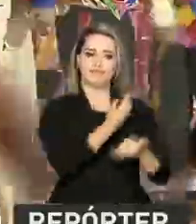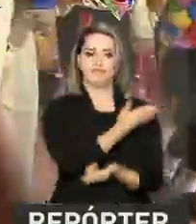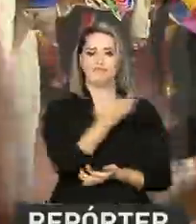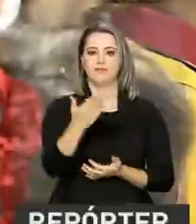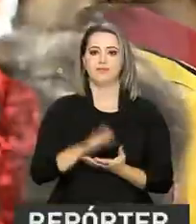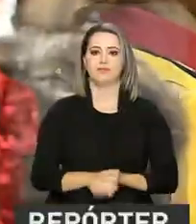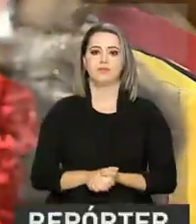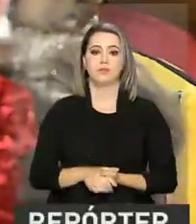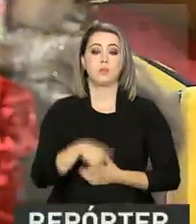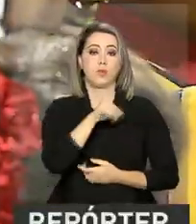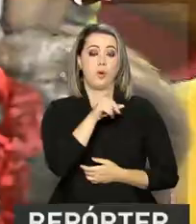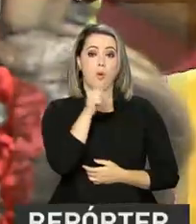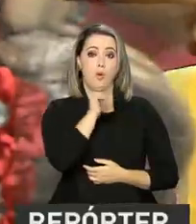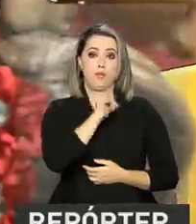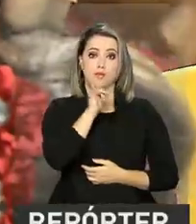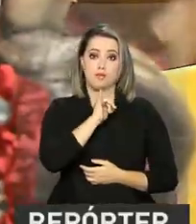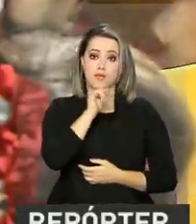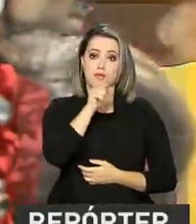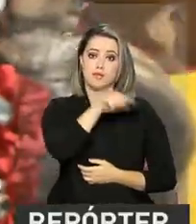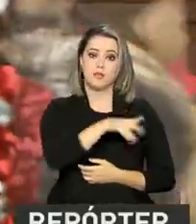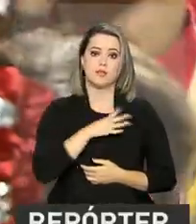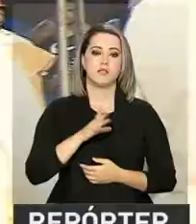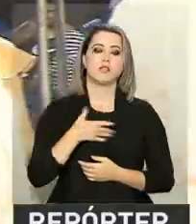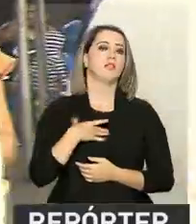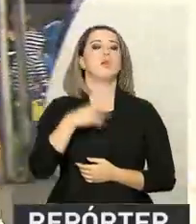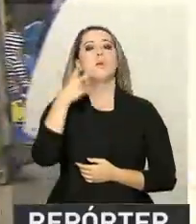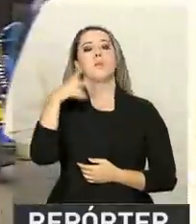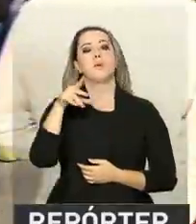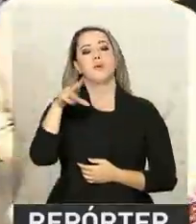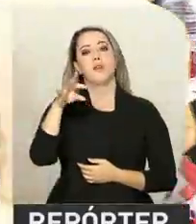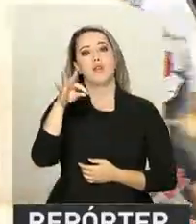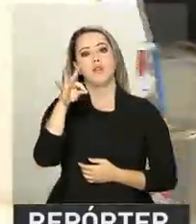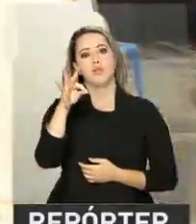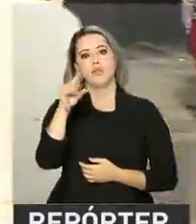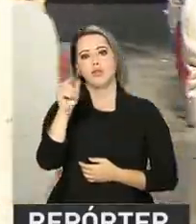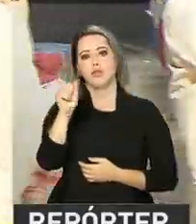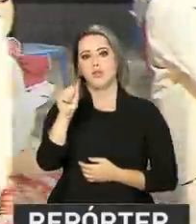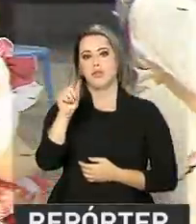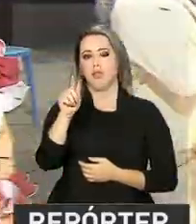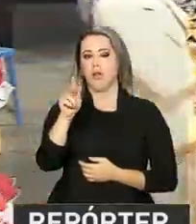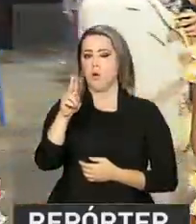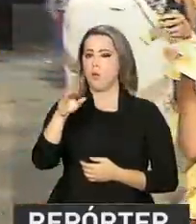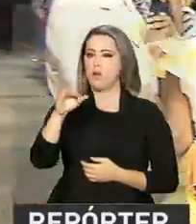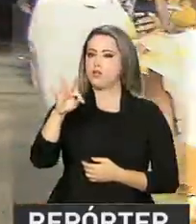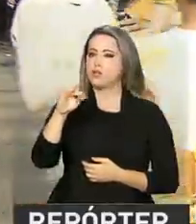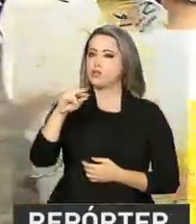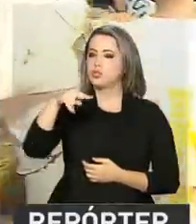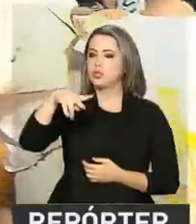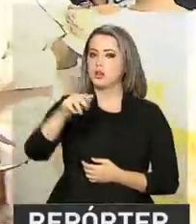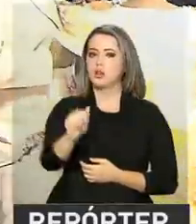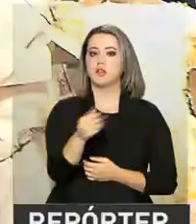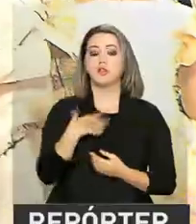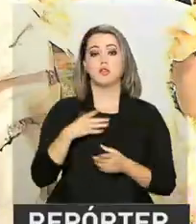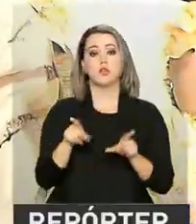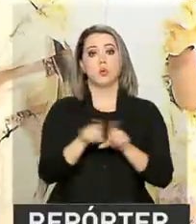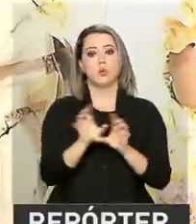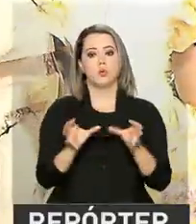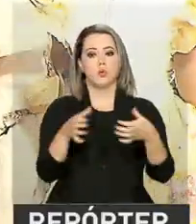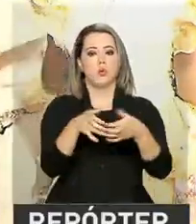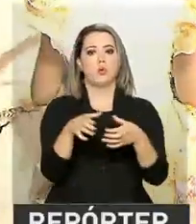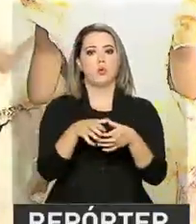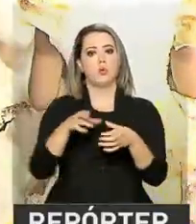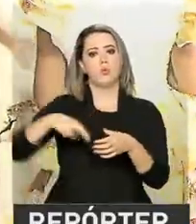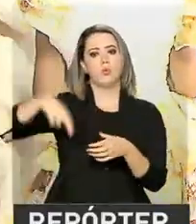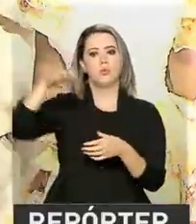Um exemplo dessas festas está em Taguatinga, uma das cidades do Distrito Federal, formada por nordestinos,